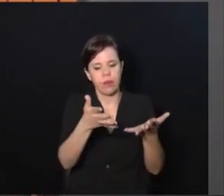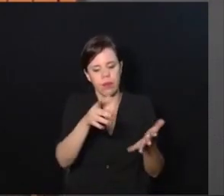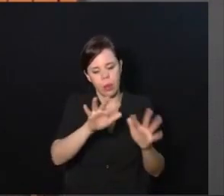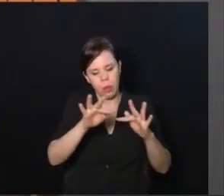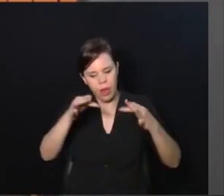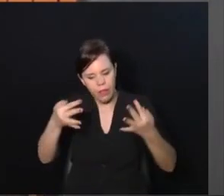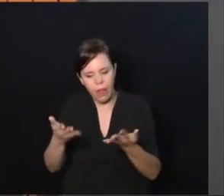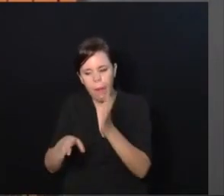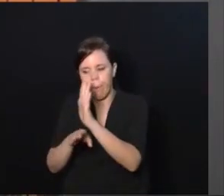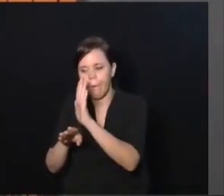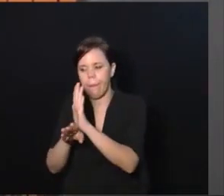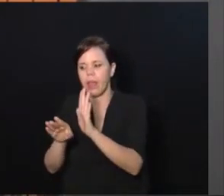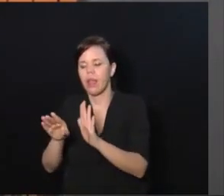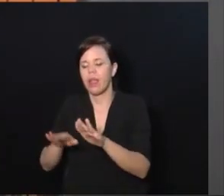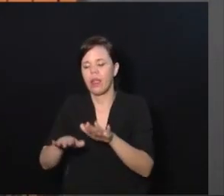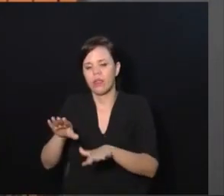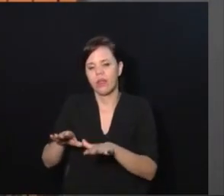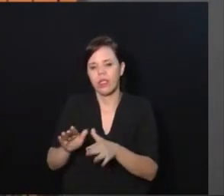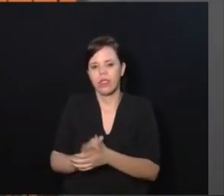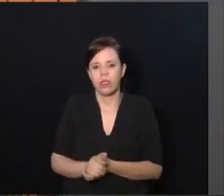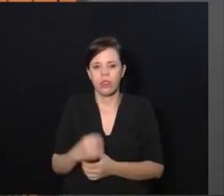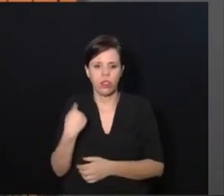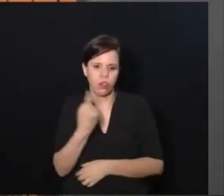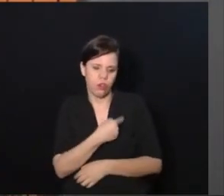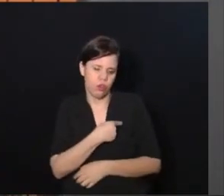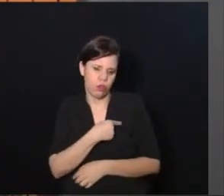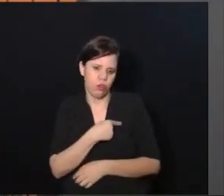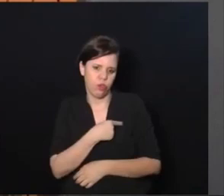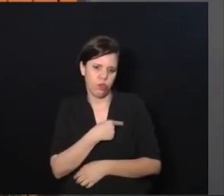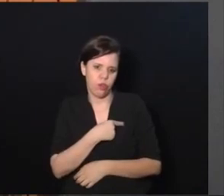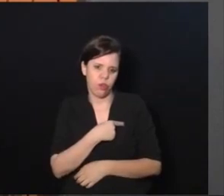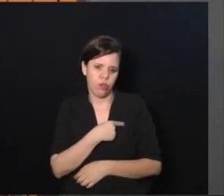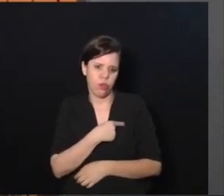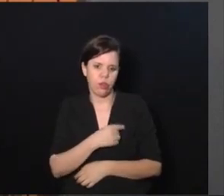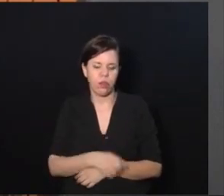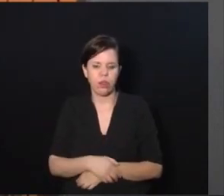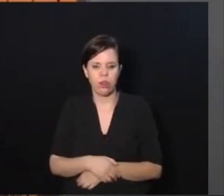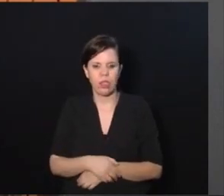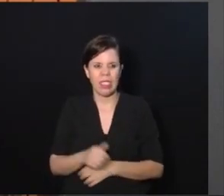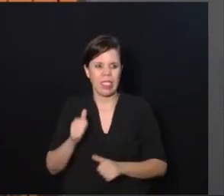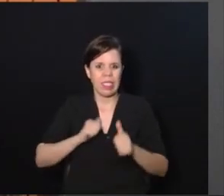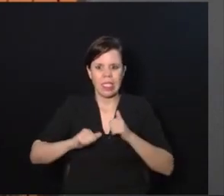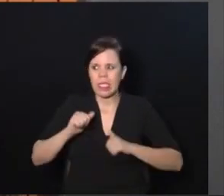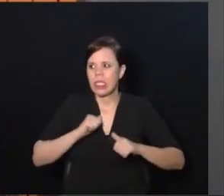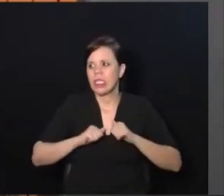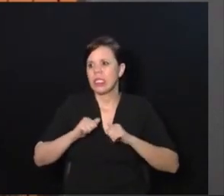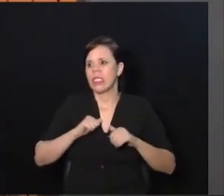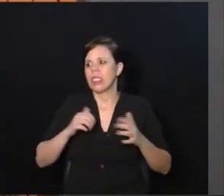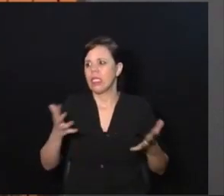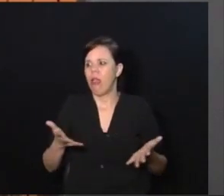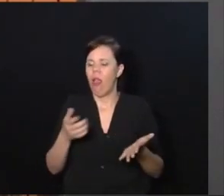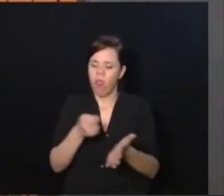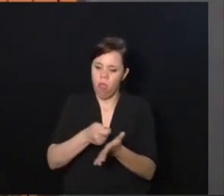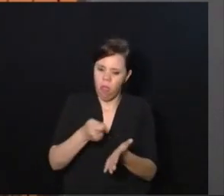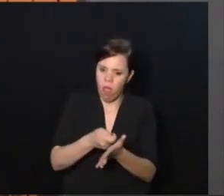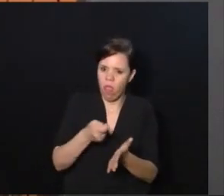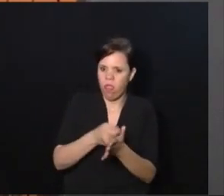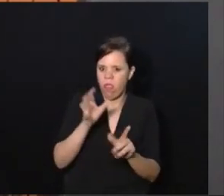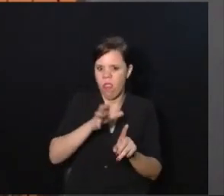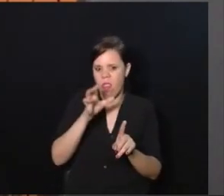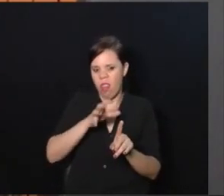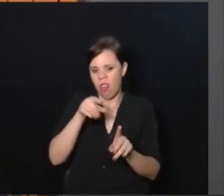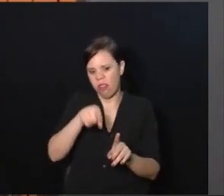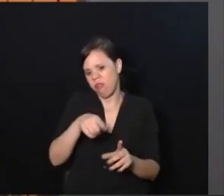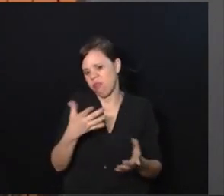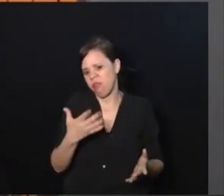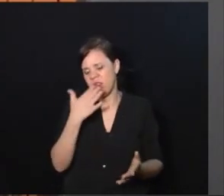família. e às vezes a gente bota tanta ansiedade, tanta cobrança de que aquela